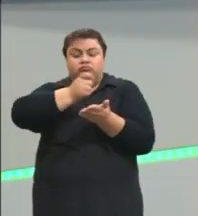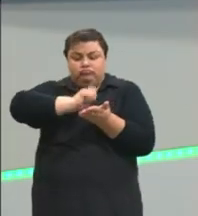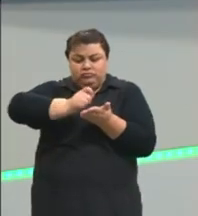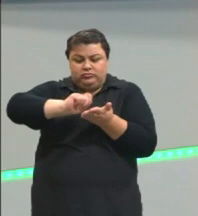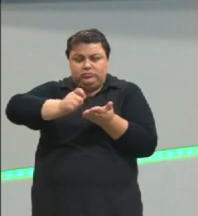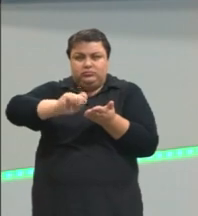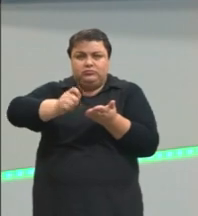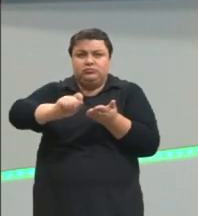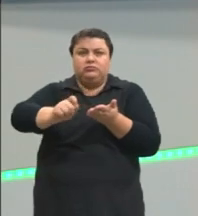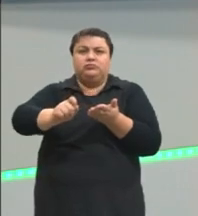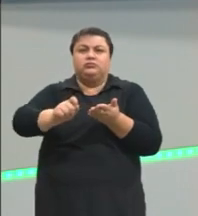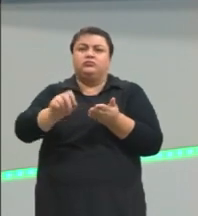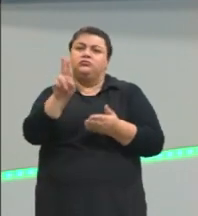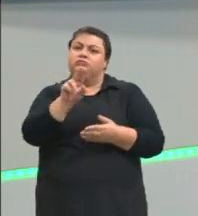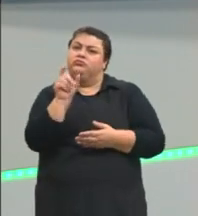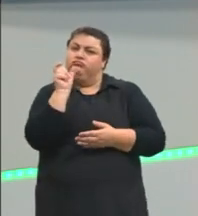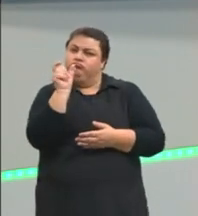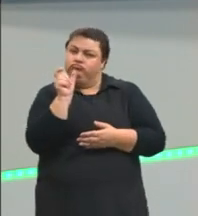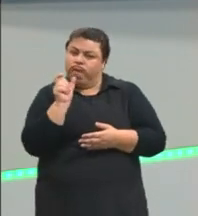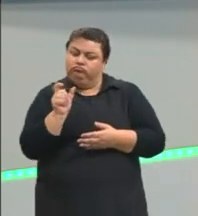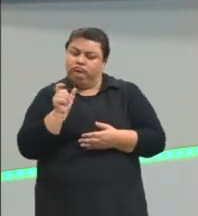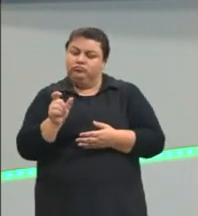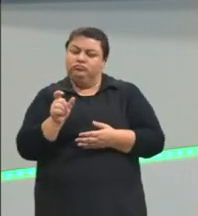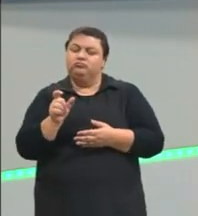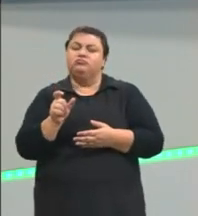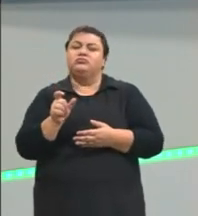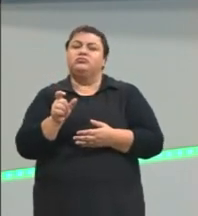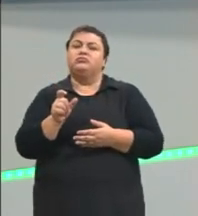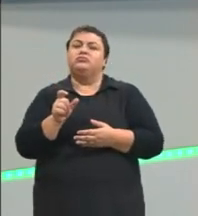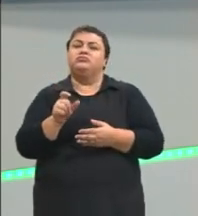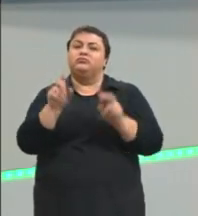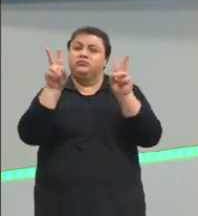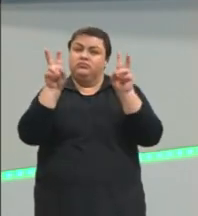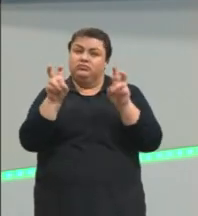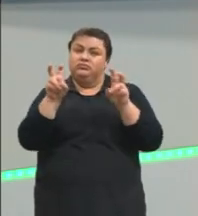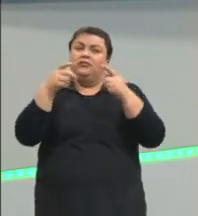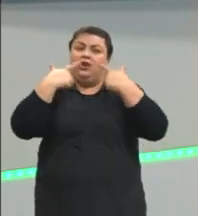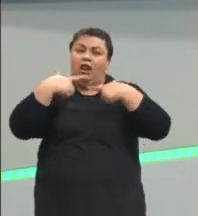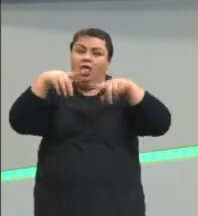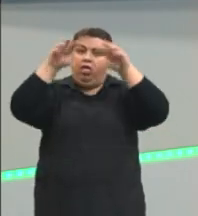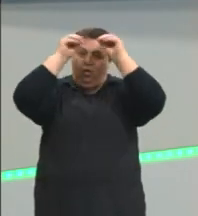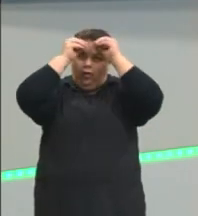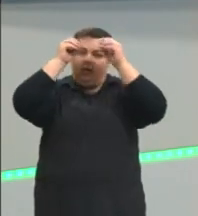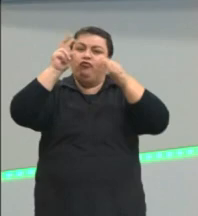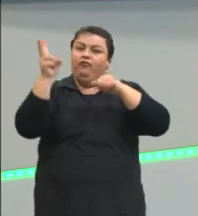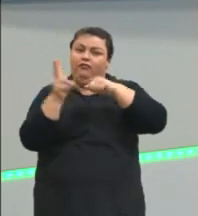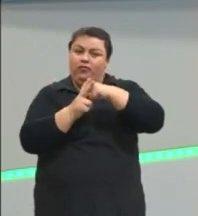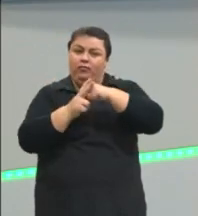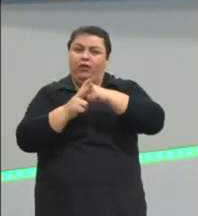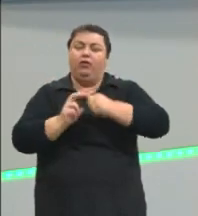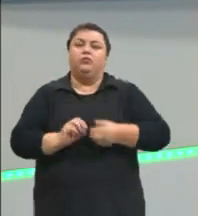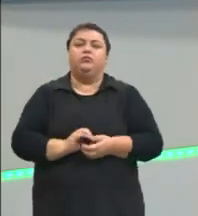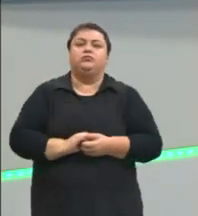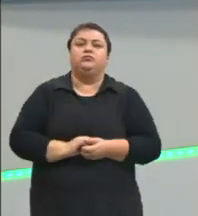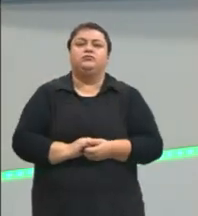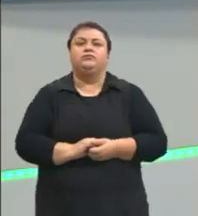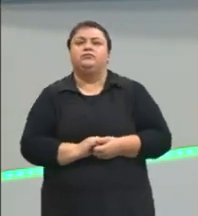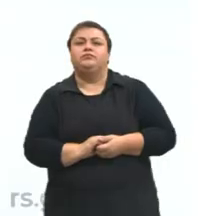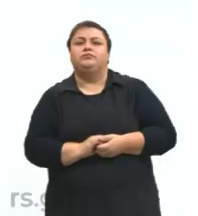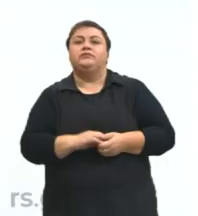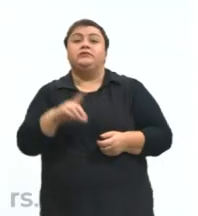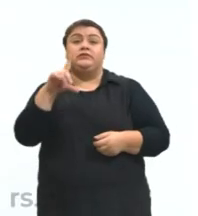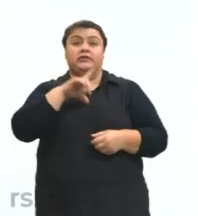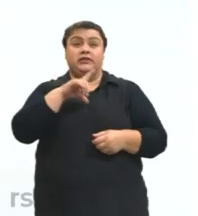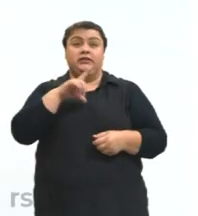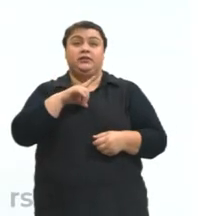usando palavras, a gente vai chamar de linguagem verbal. E a gente tem